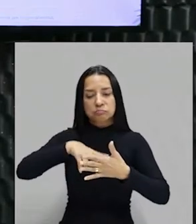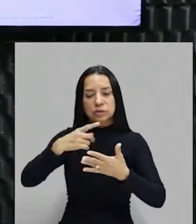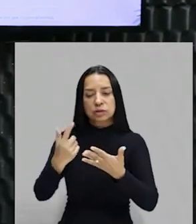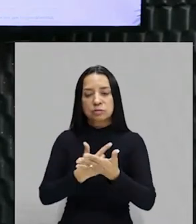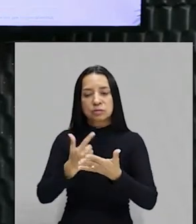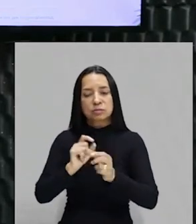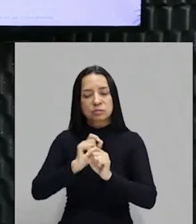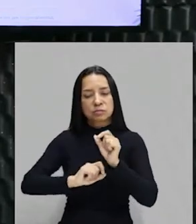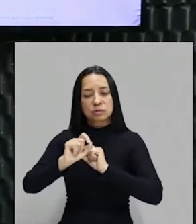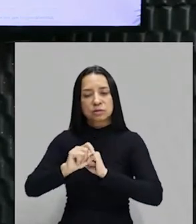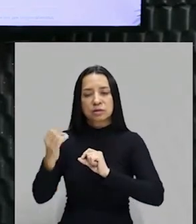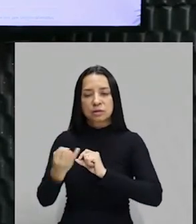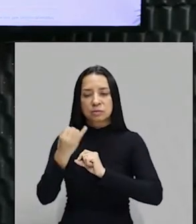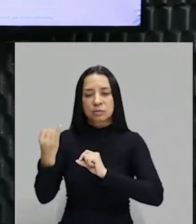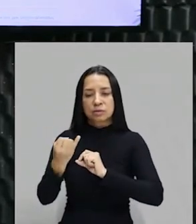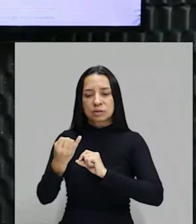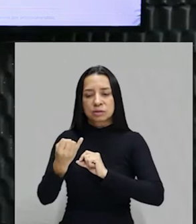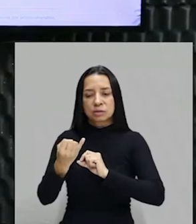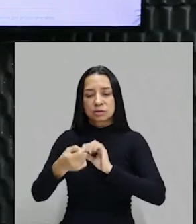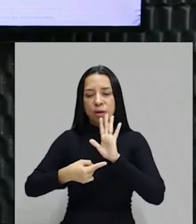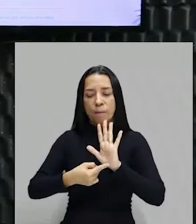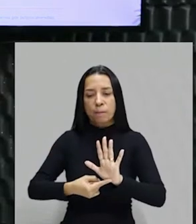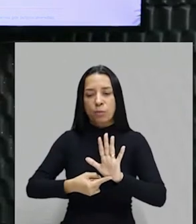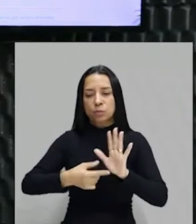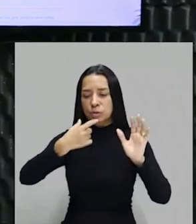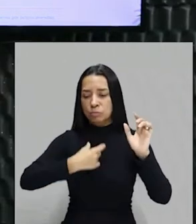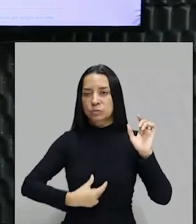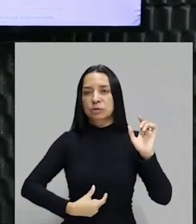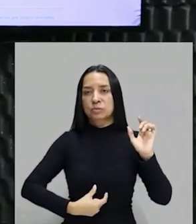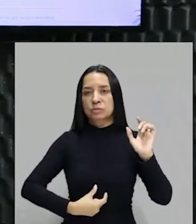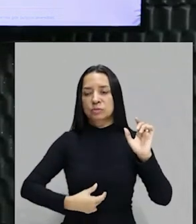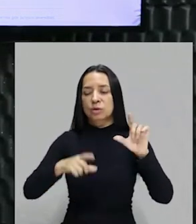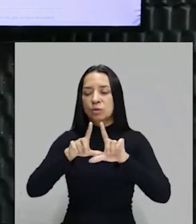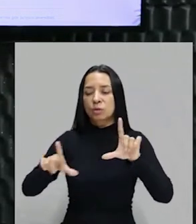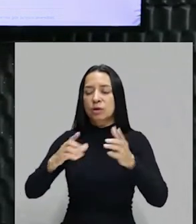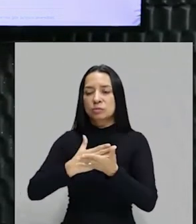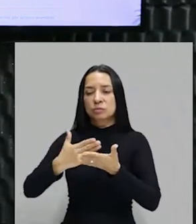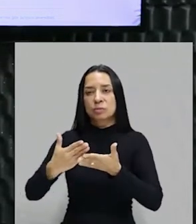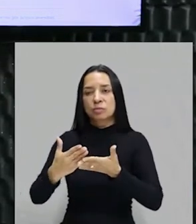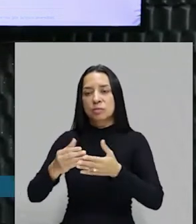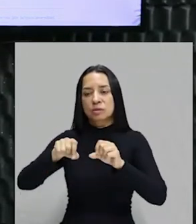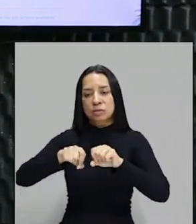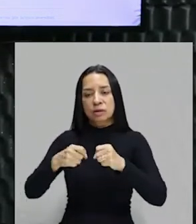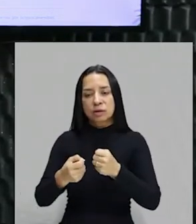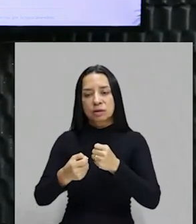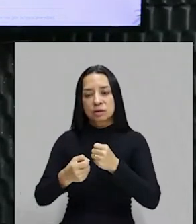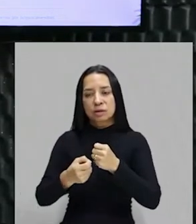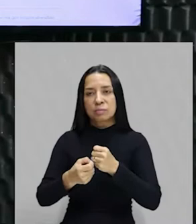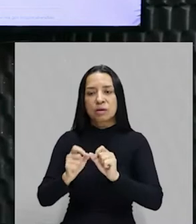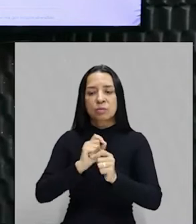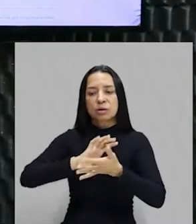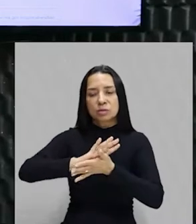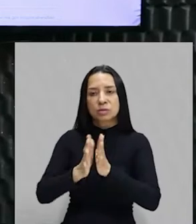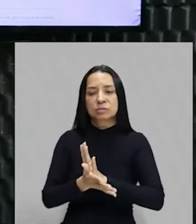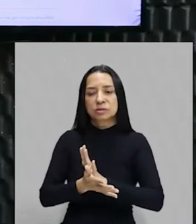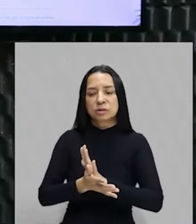é interessante, ela mostra um decote. Ou seja, esses quadros começam a quebrar com os paradigmas. E eu vou deixar vocês aqui com a arte brasileira